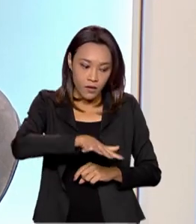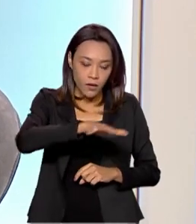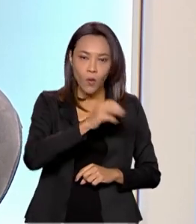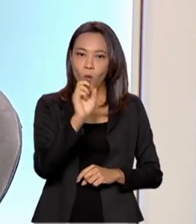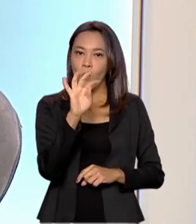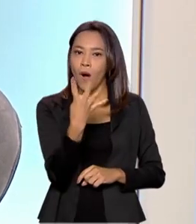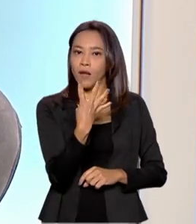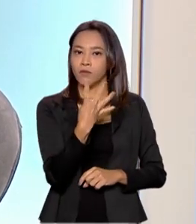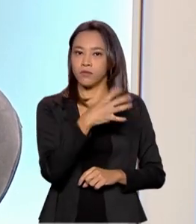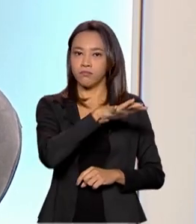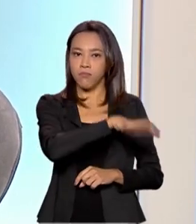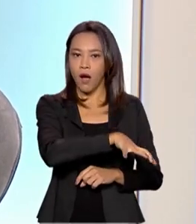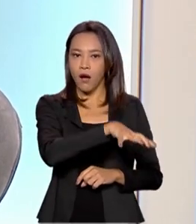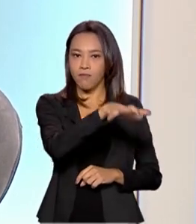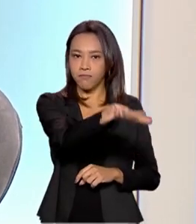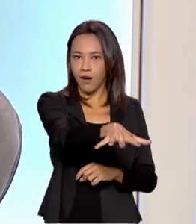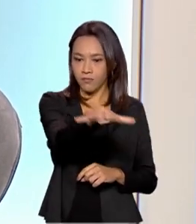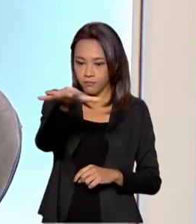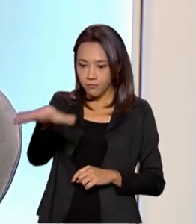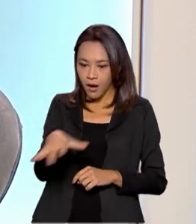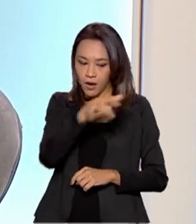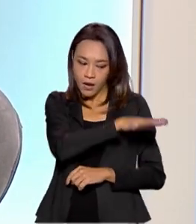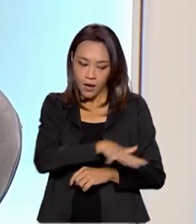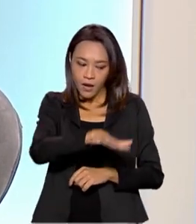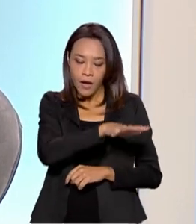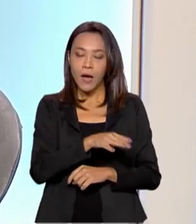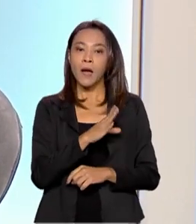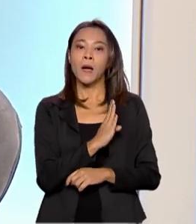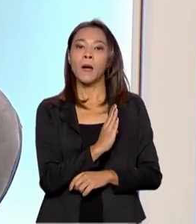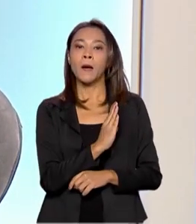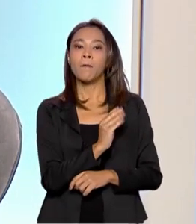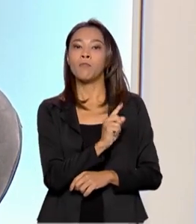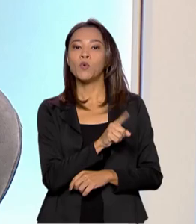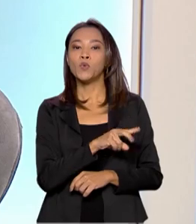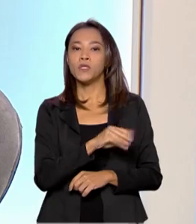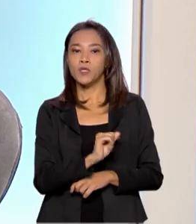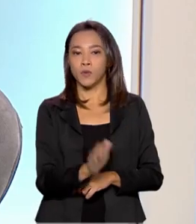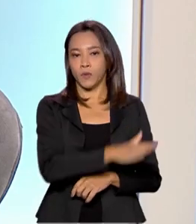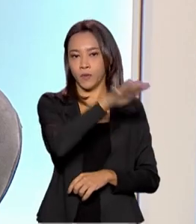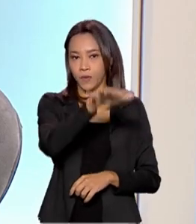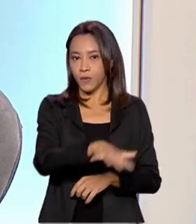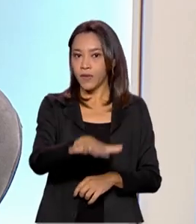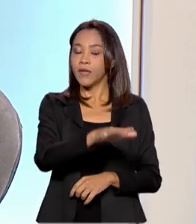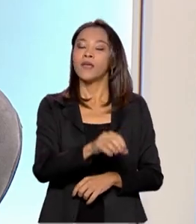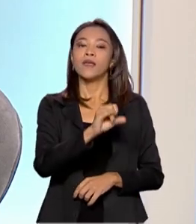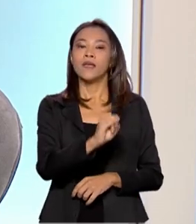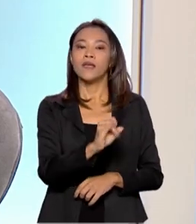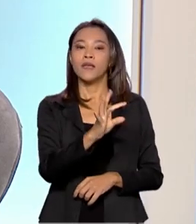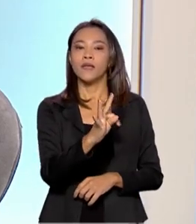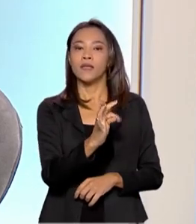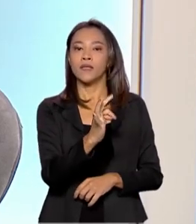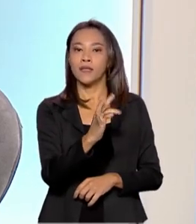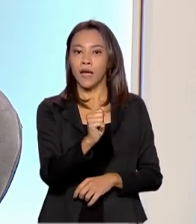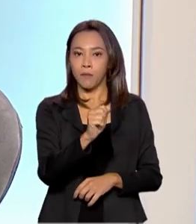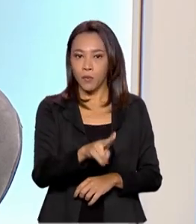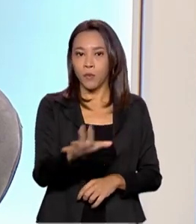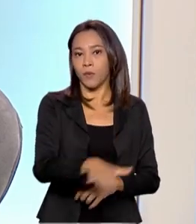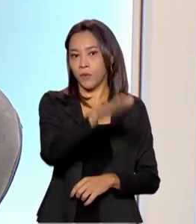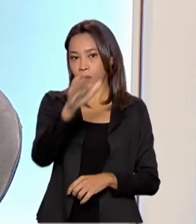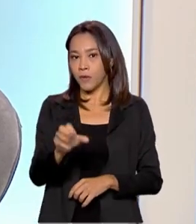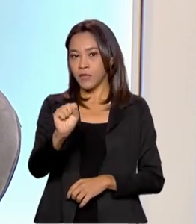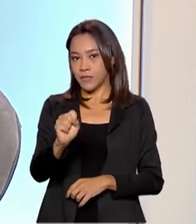áreas em licitação. A área de Búzios, a área de Itapu, a área de Sépia e a área de Atapu.